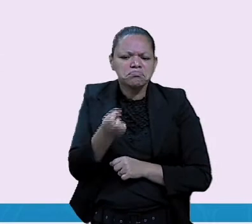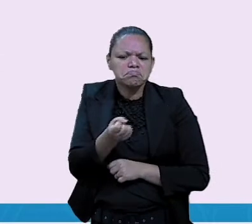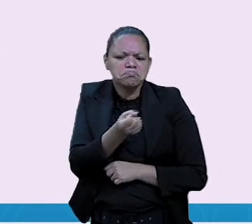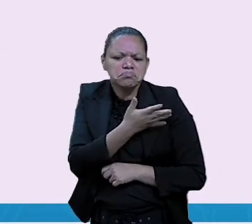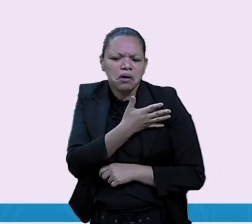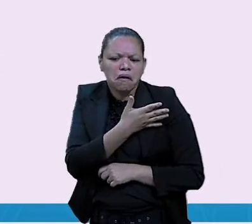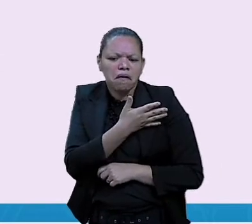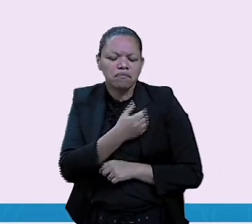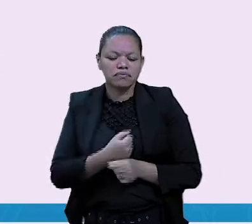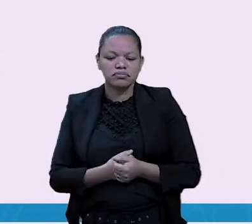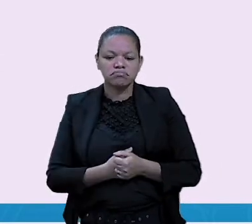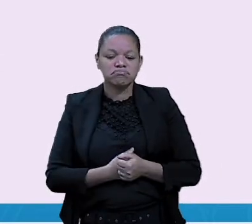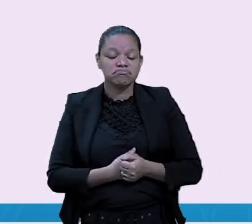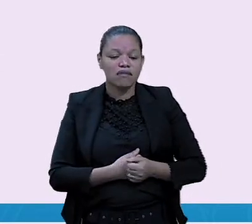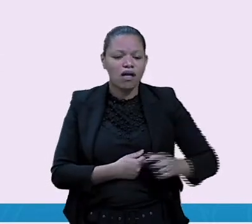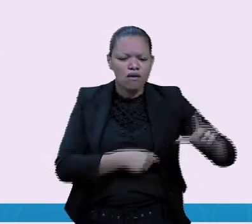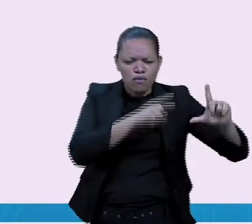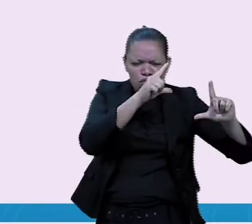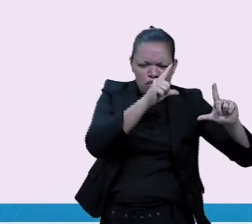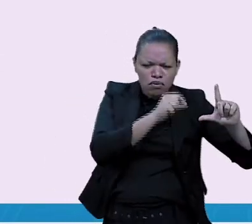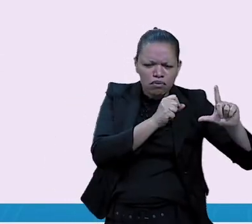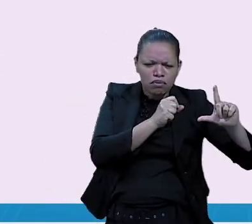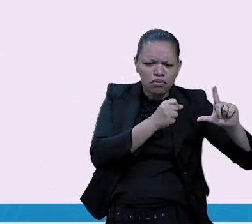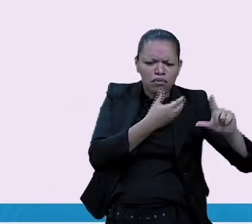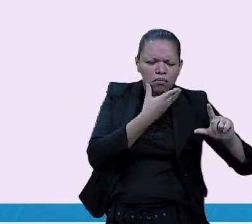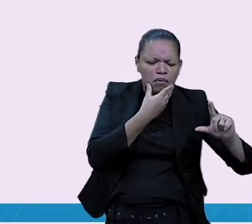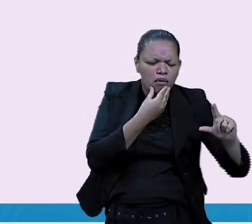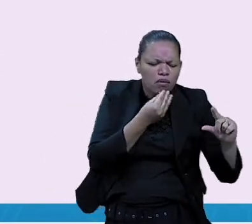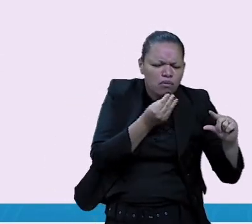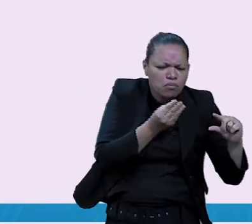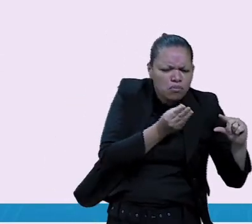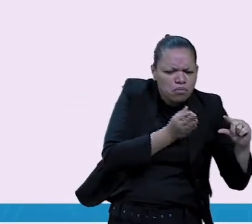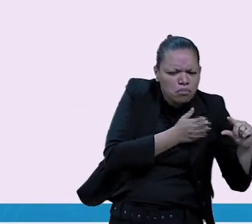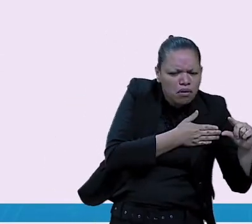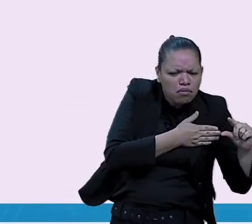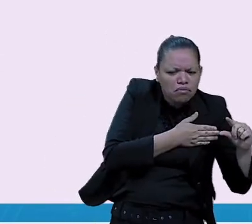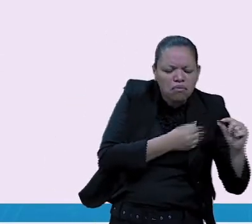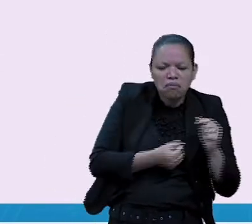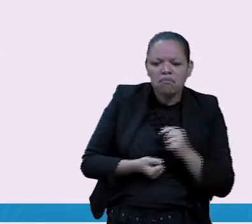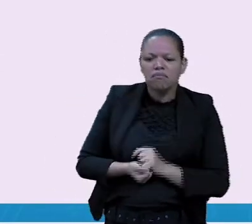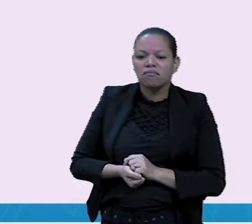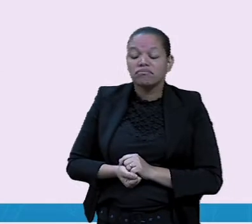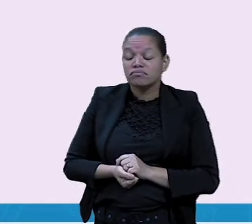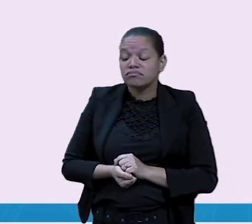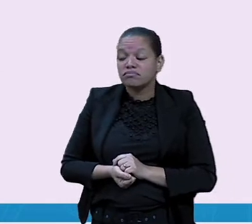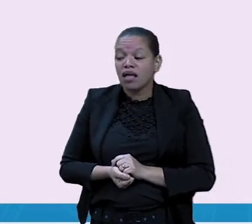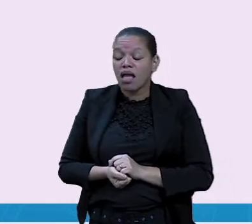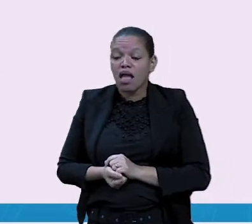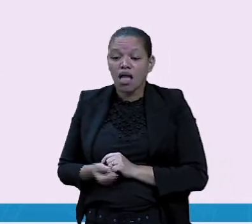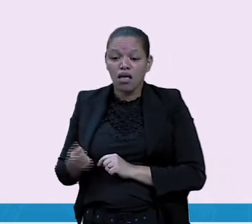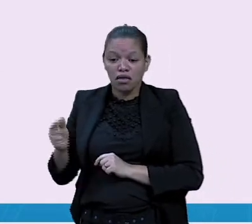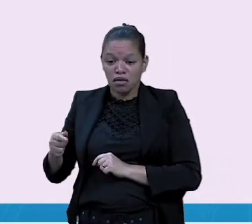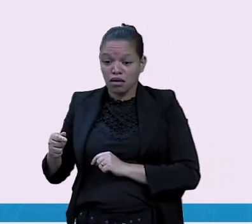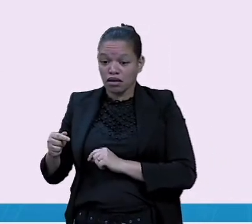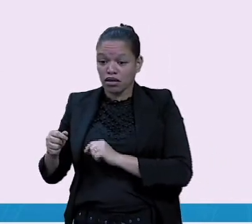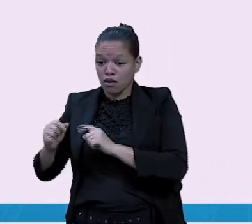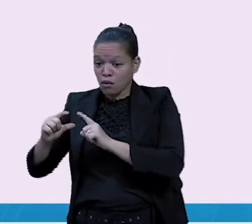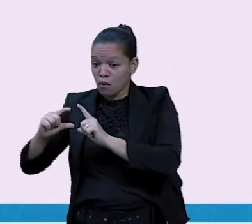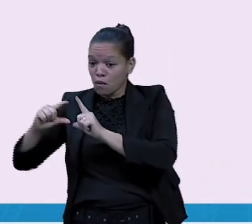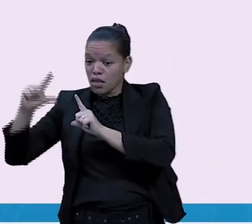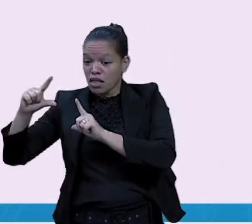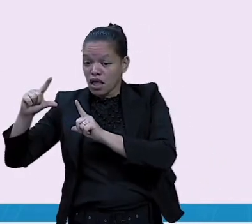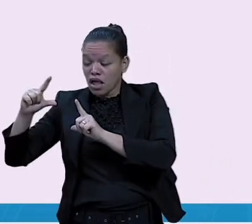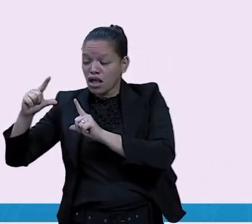E o aumentativo? Rapagão. Quando o rapaz é muito grande, né?